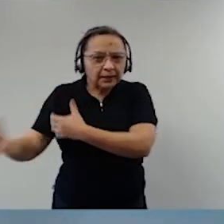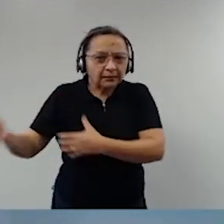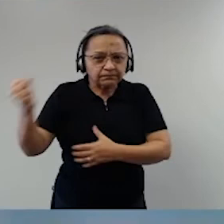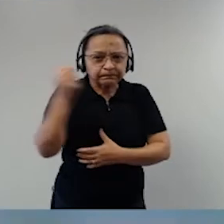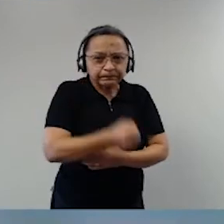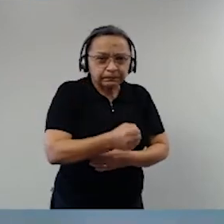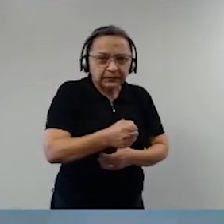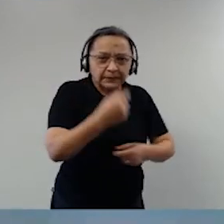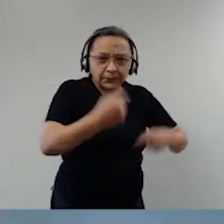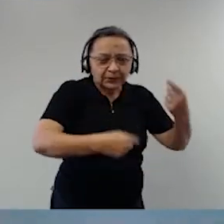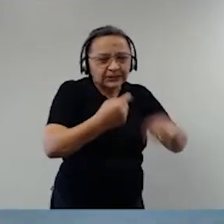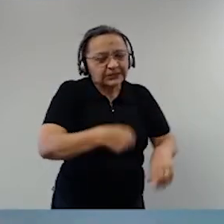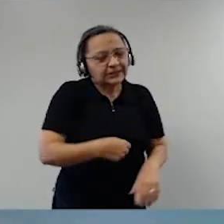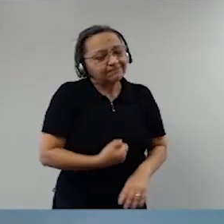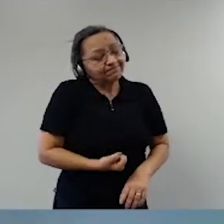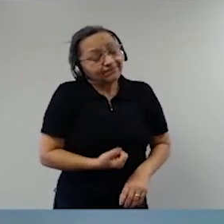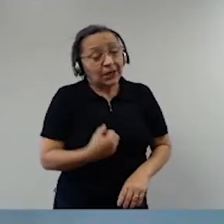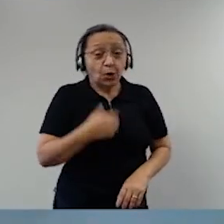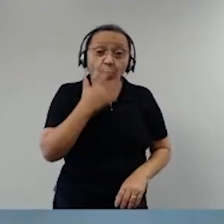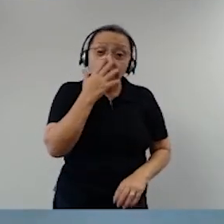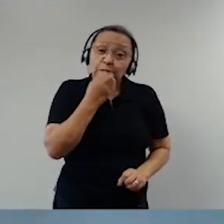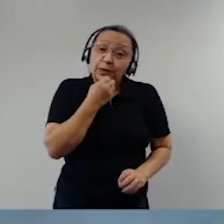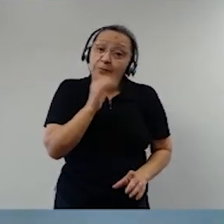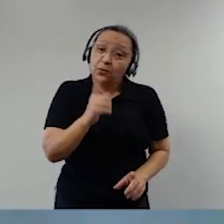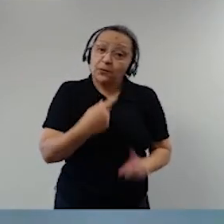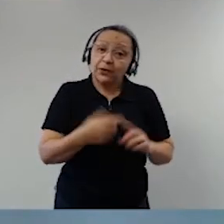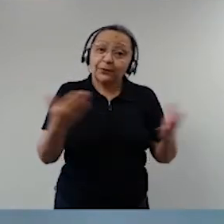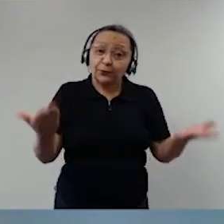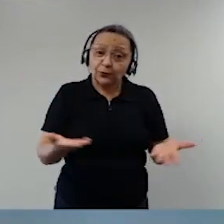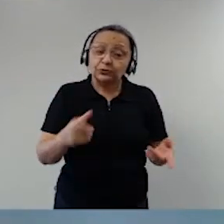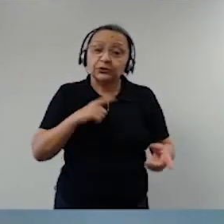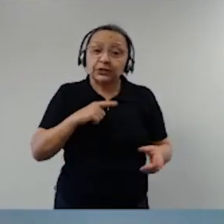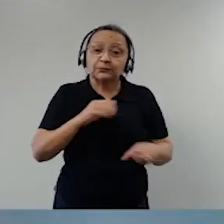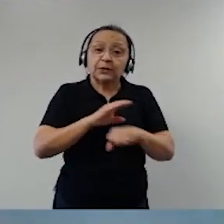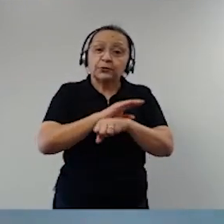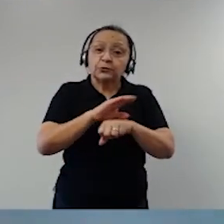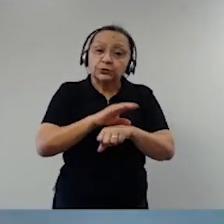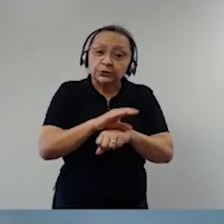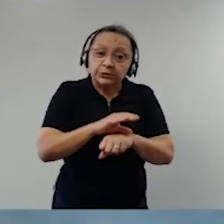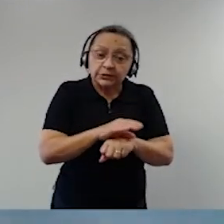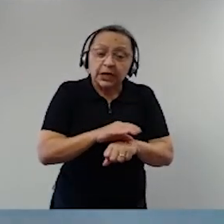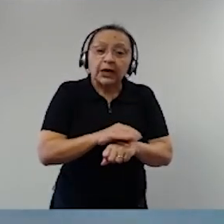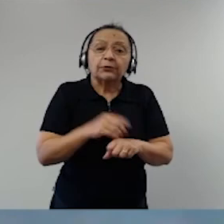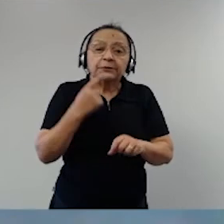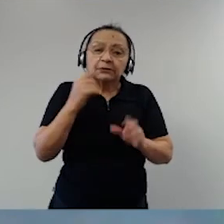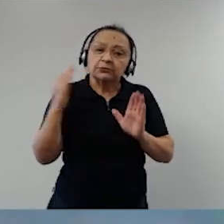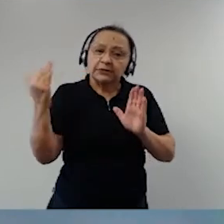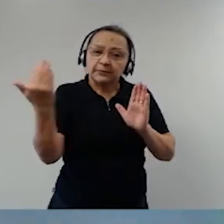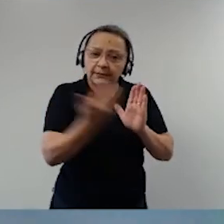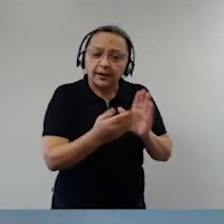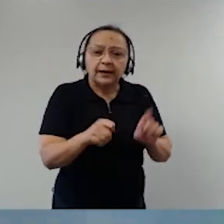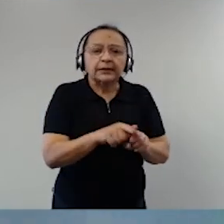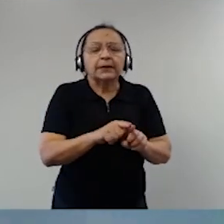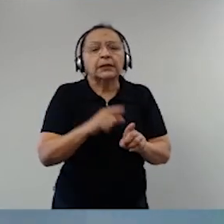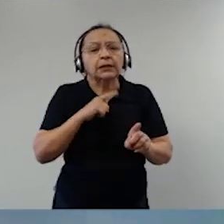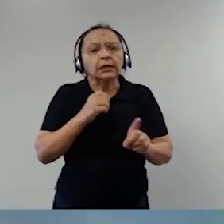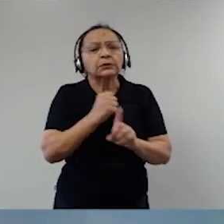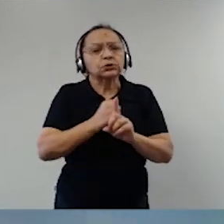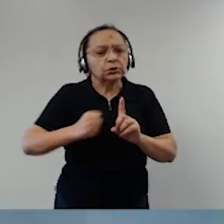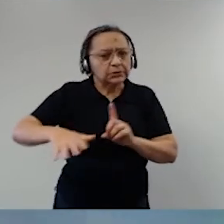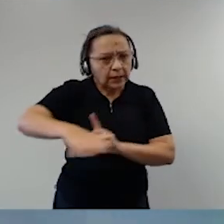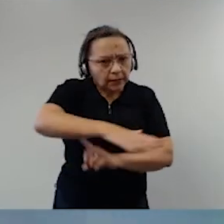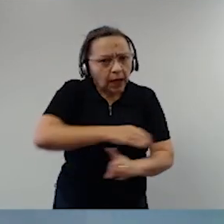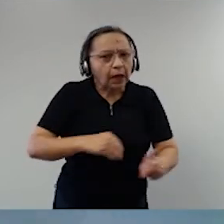temos uma Constituição, nós temos uma sociedade muito mais participativa hoje,